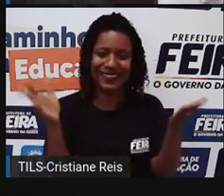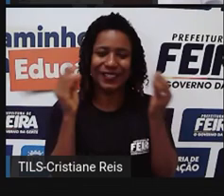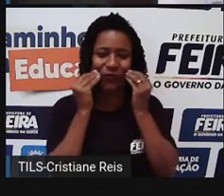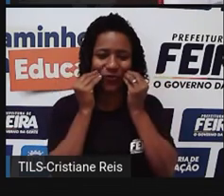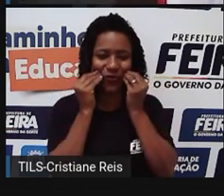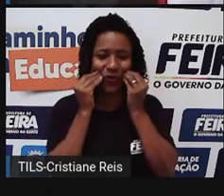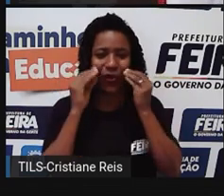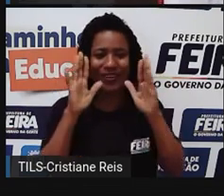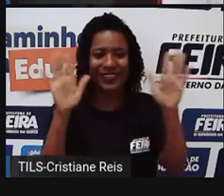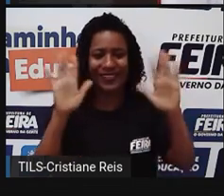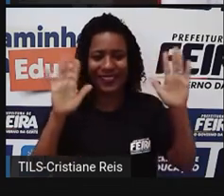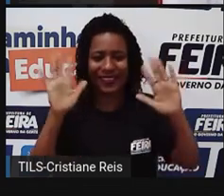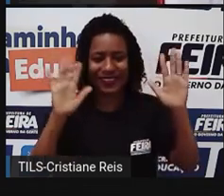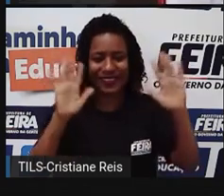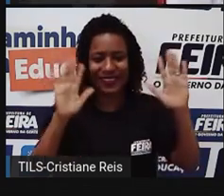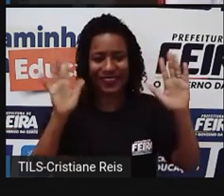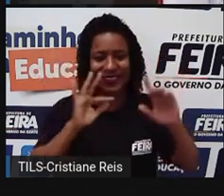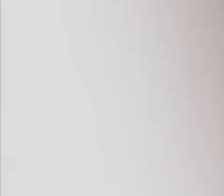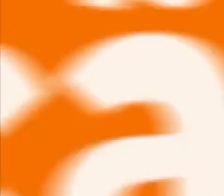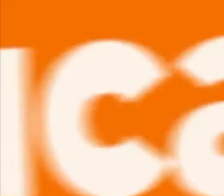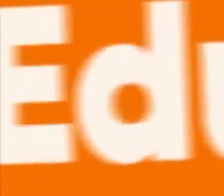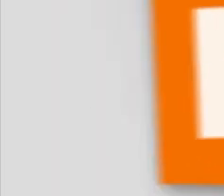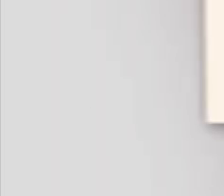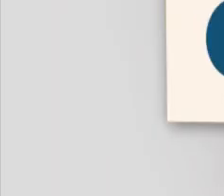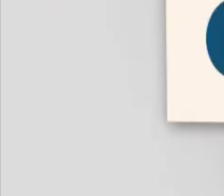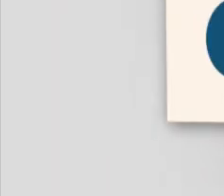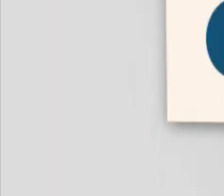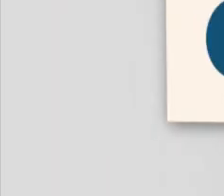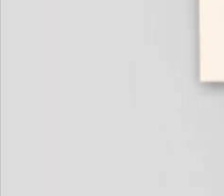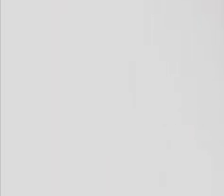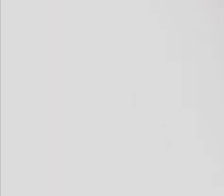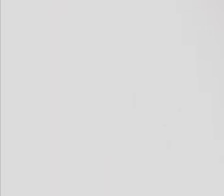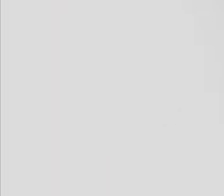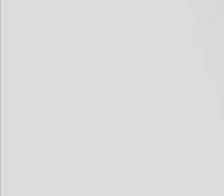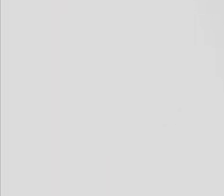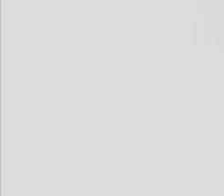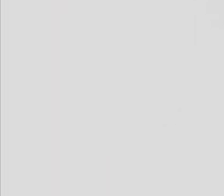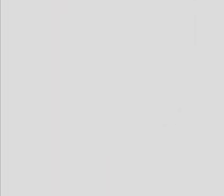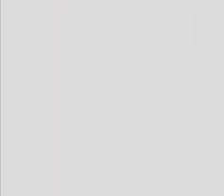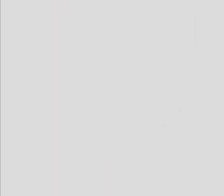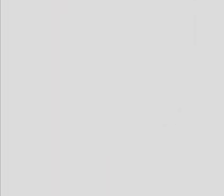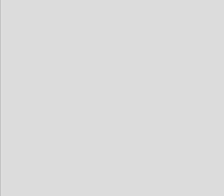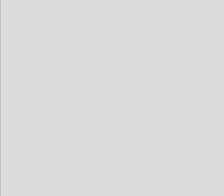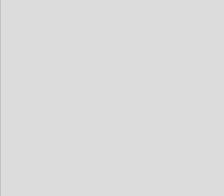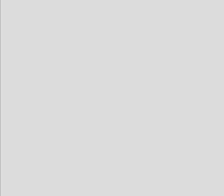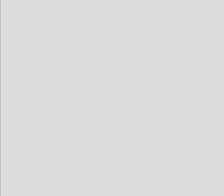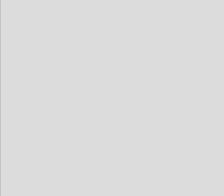vocês, gente, até a nossa próxima aula. Tchau. Tchau. Tchau.